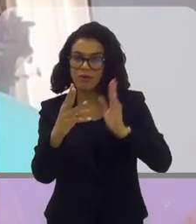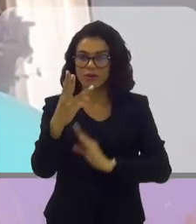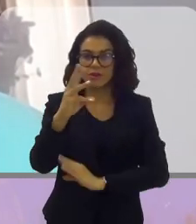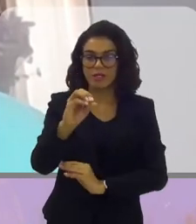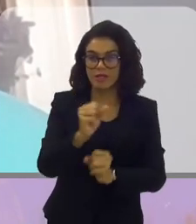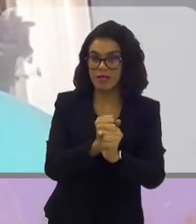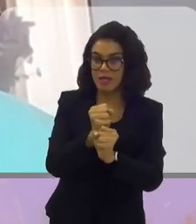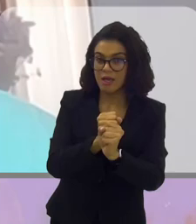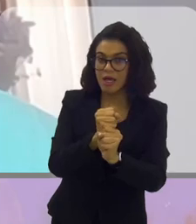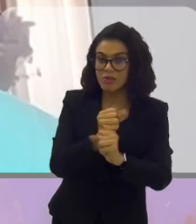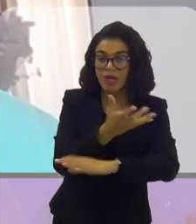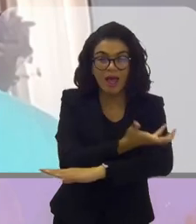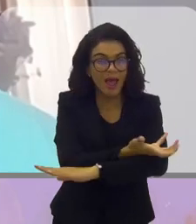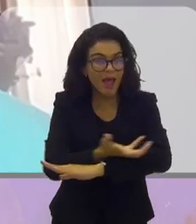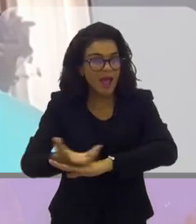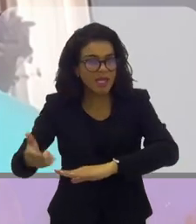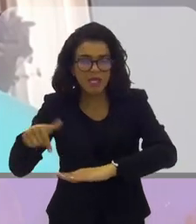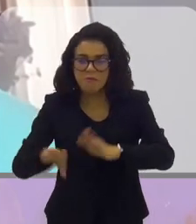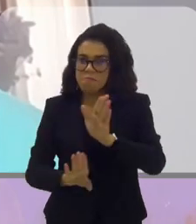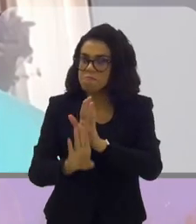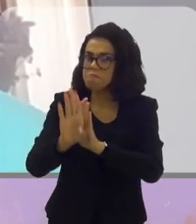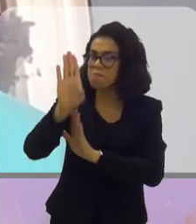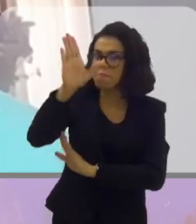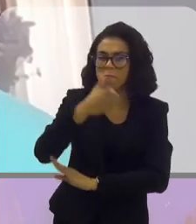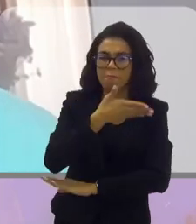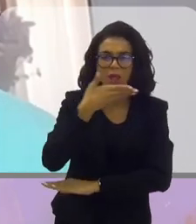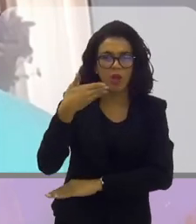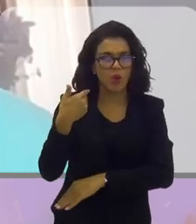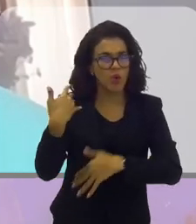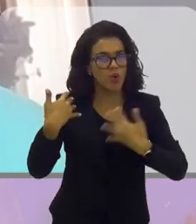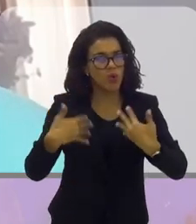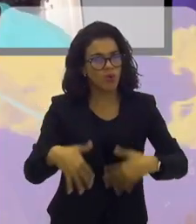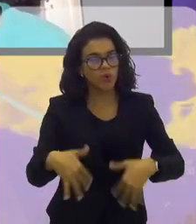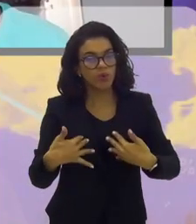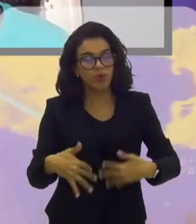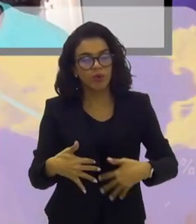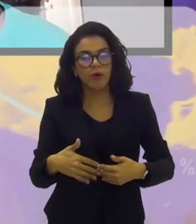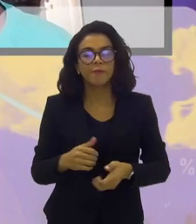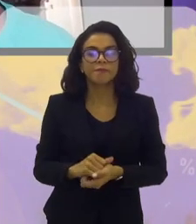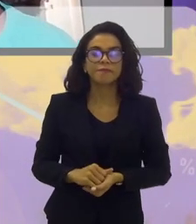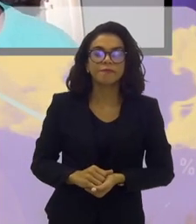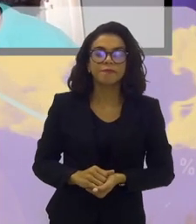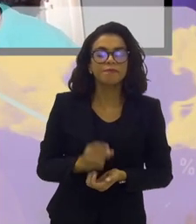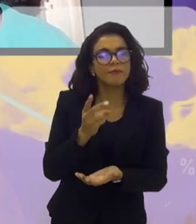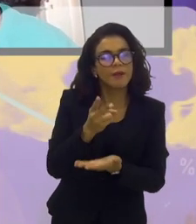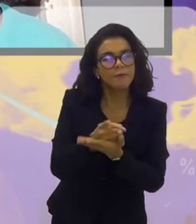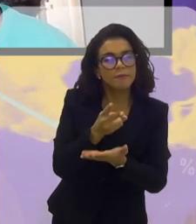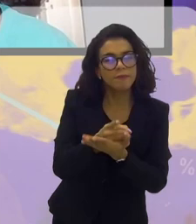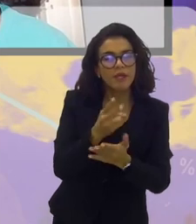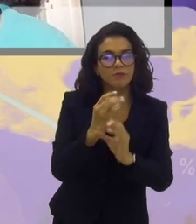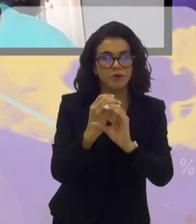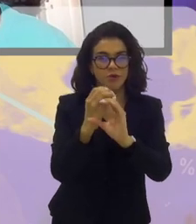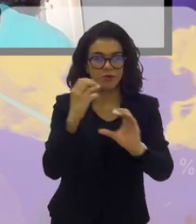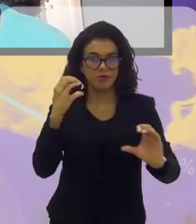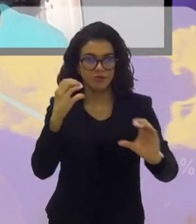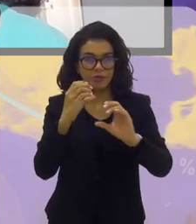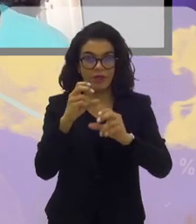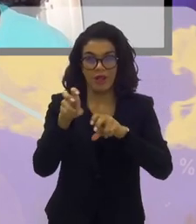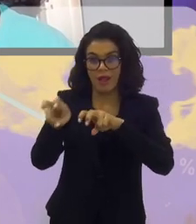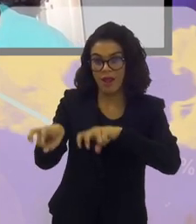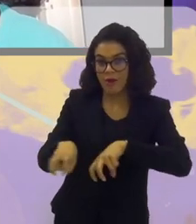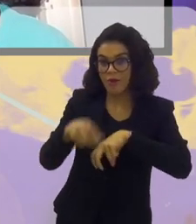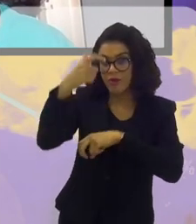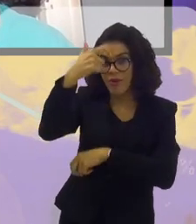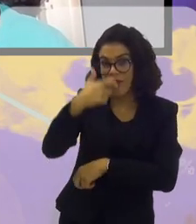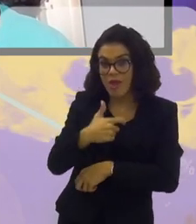brasileiros melhoraram exponencialmente. Ok? Então, apesar de o engenheiro agrônomo não ter